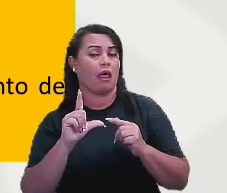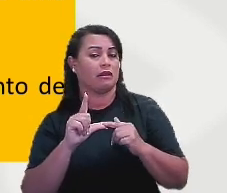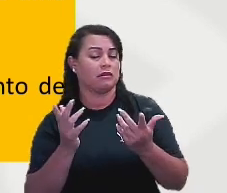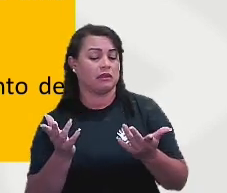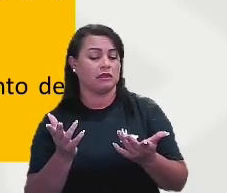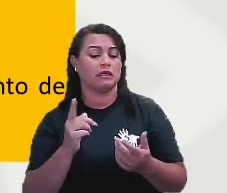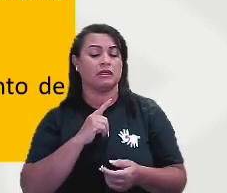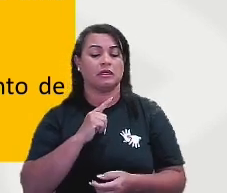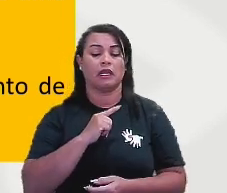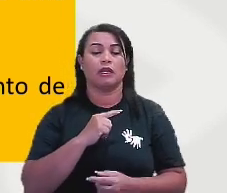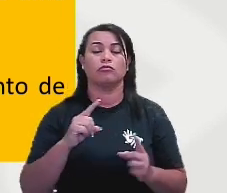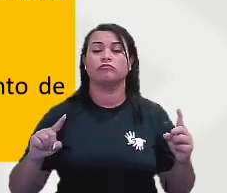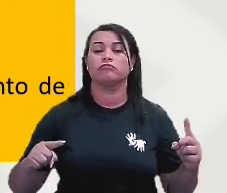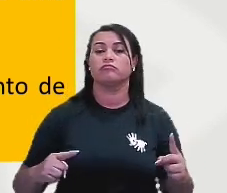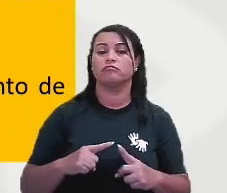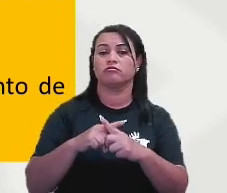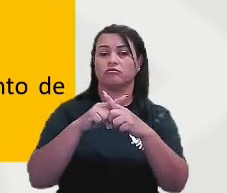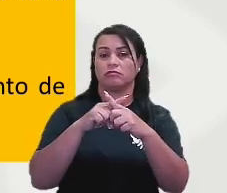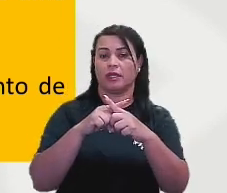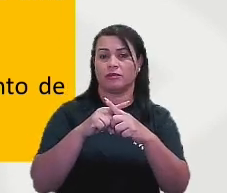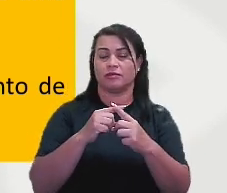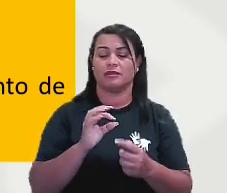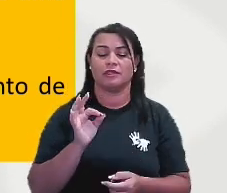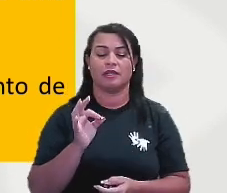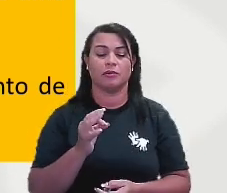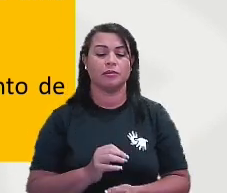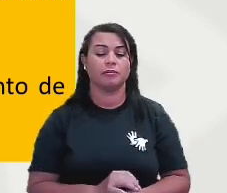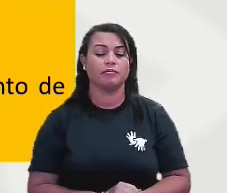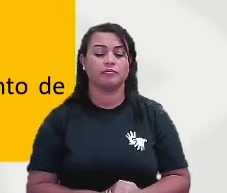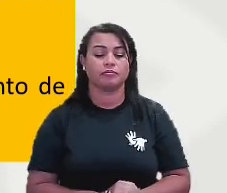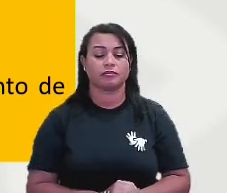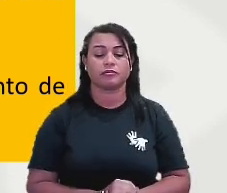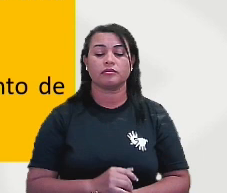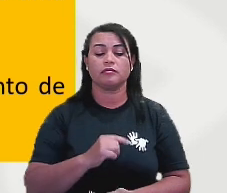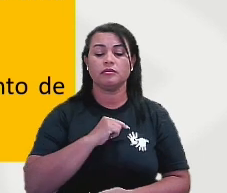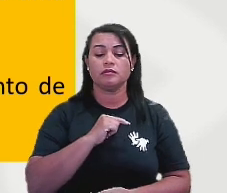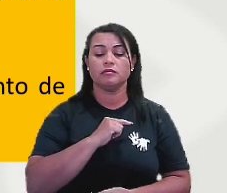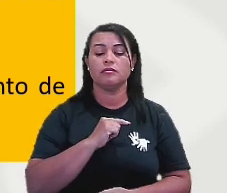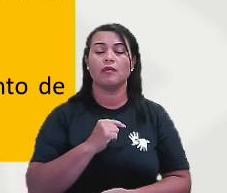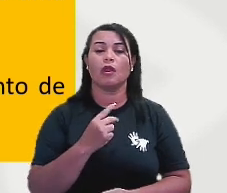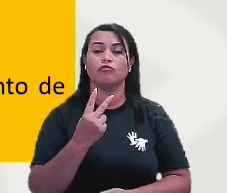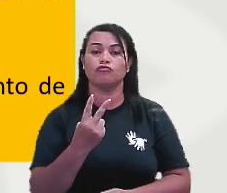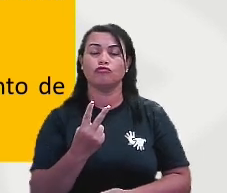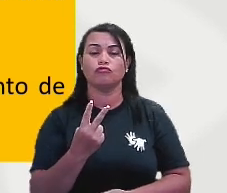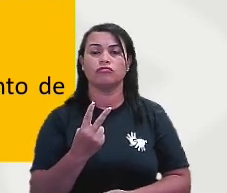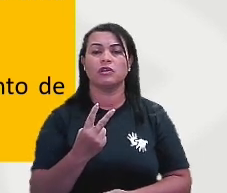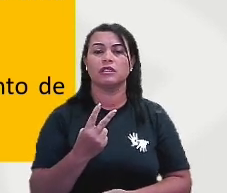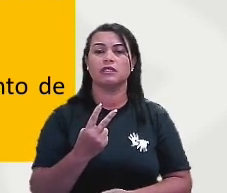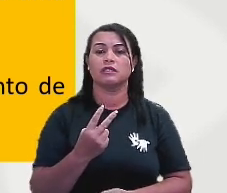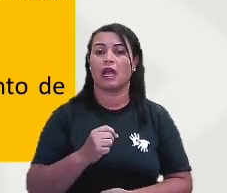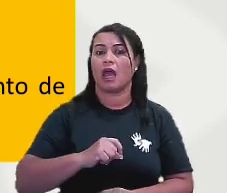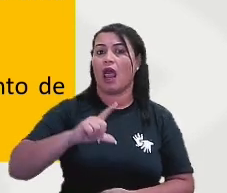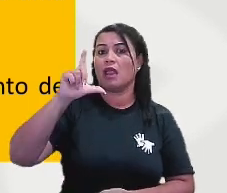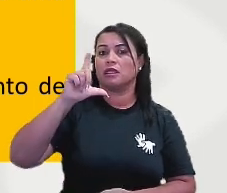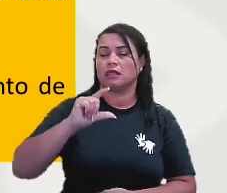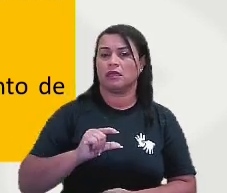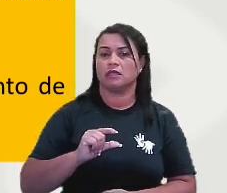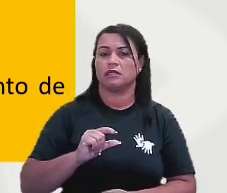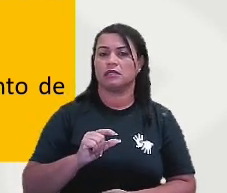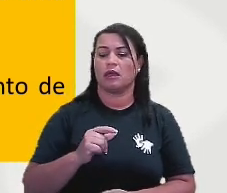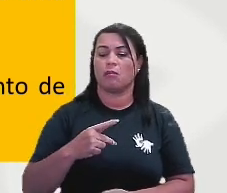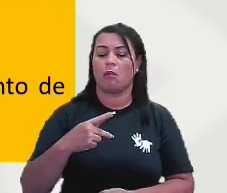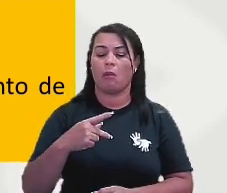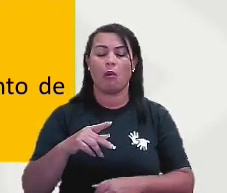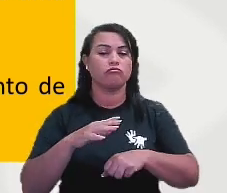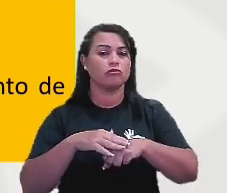produto dos extremos é igual ao produto dos meios. Duas grandezas são diretamente proporcionais quando o aumento de